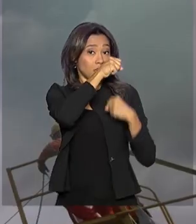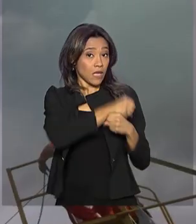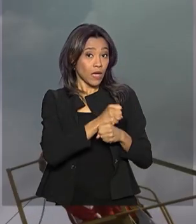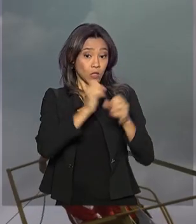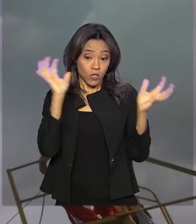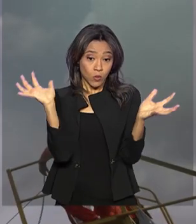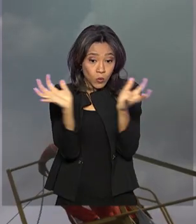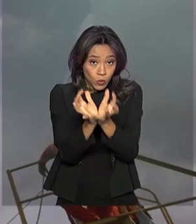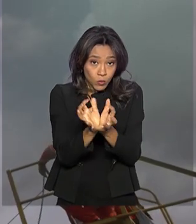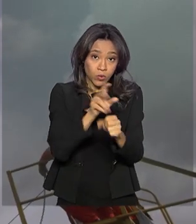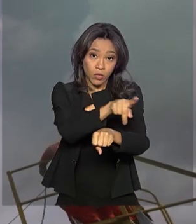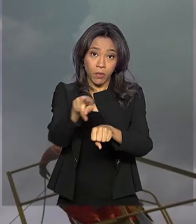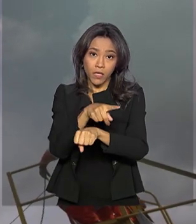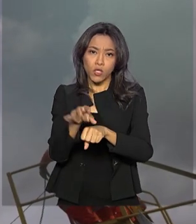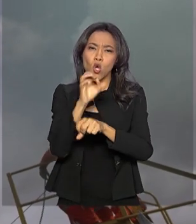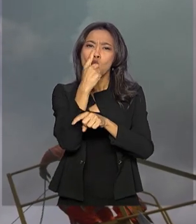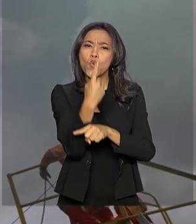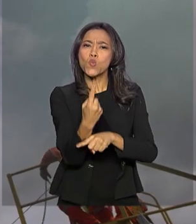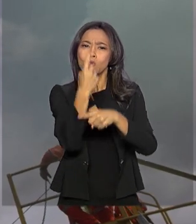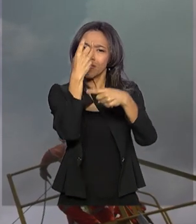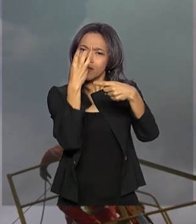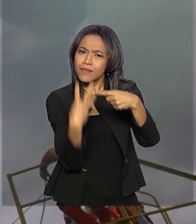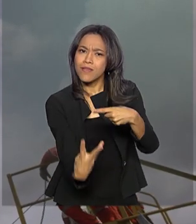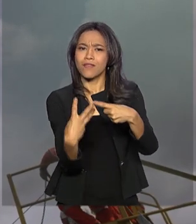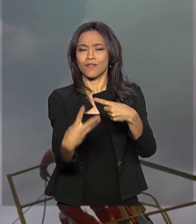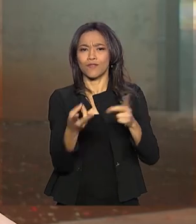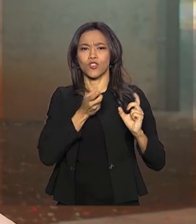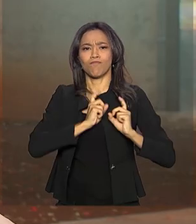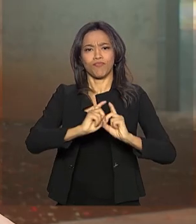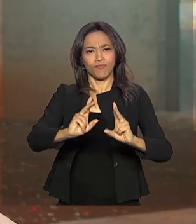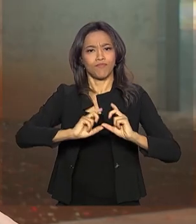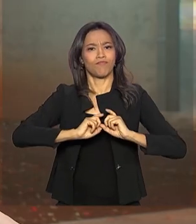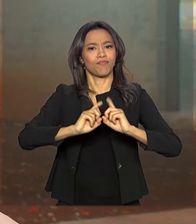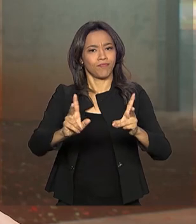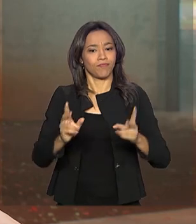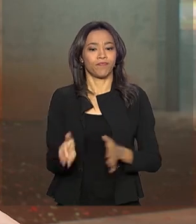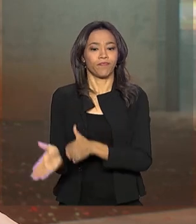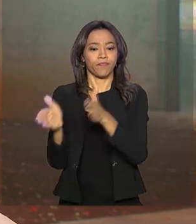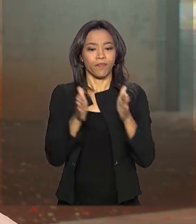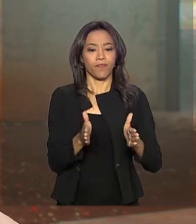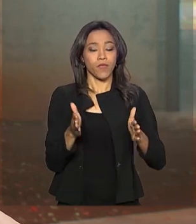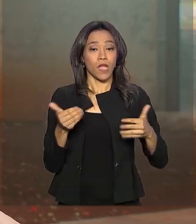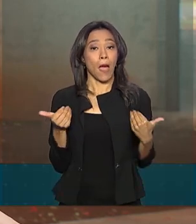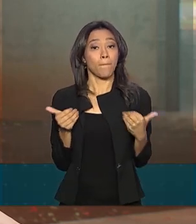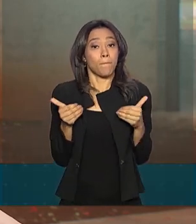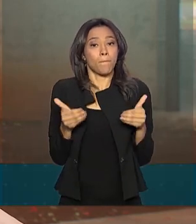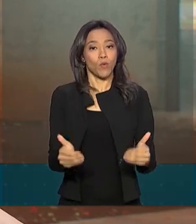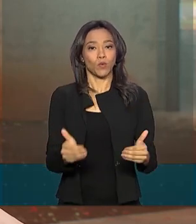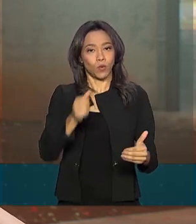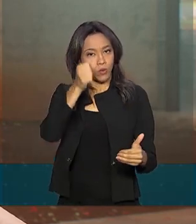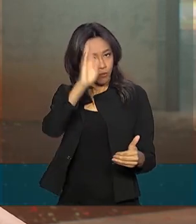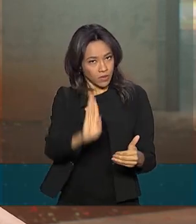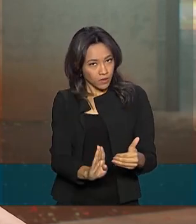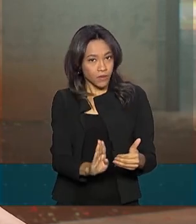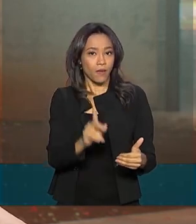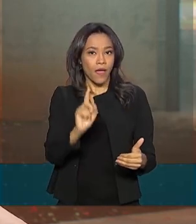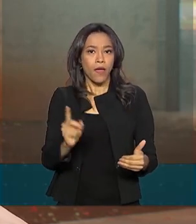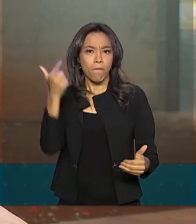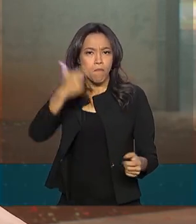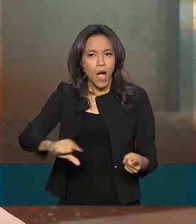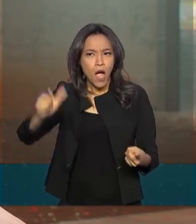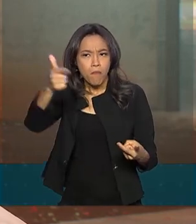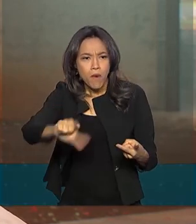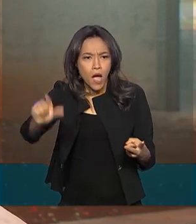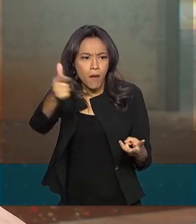foi o destino de quase um terço das exportações do país. A postura do Brasil é de ampliar os seus mercados, de ampliar os seus